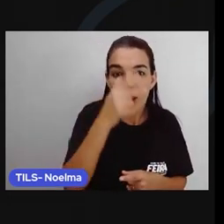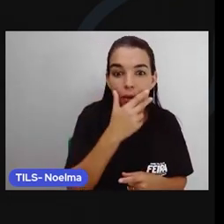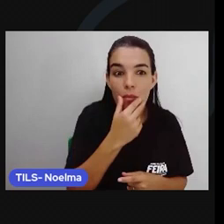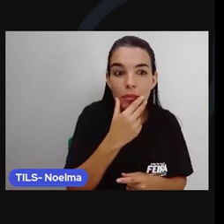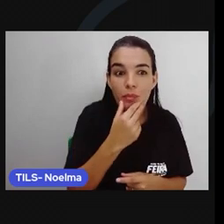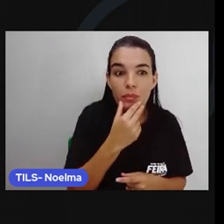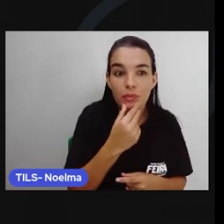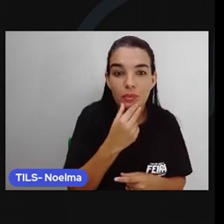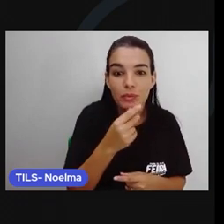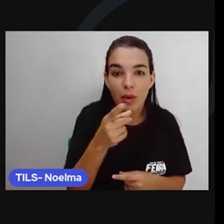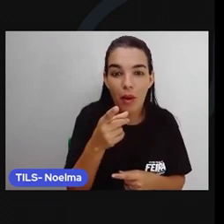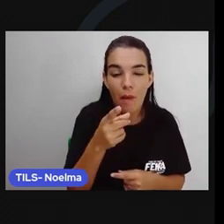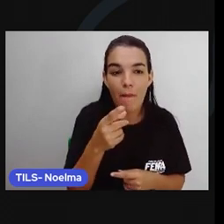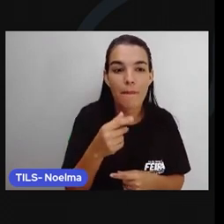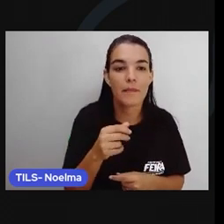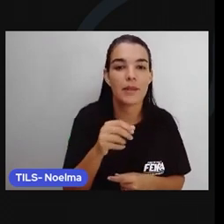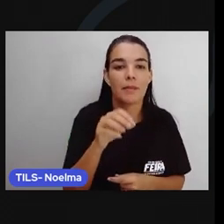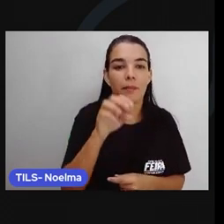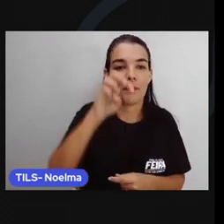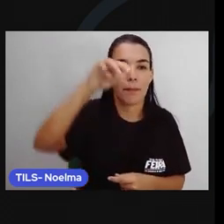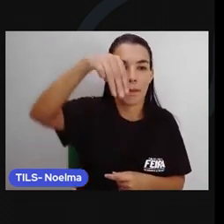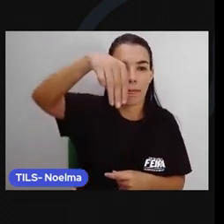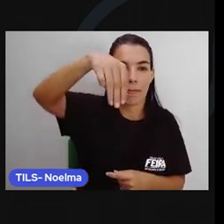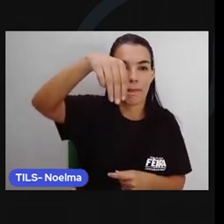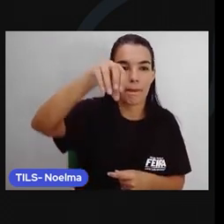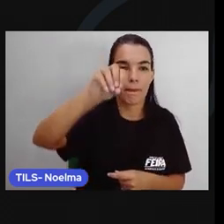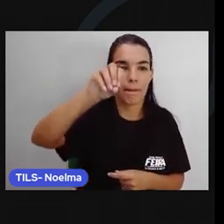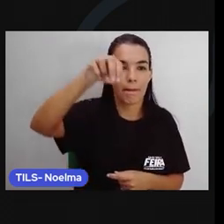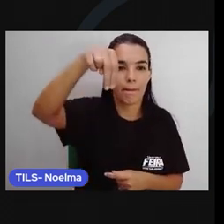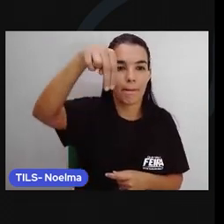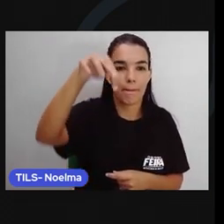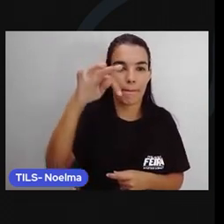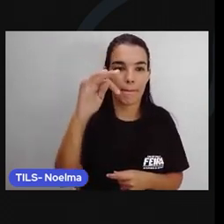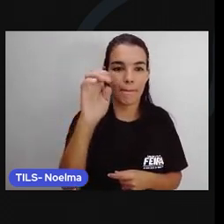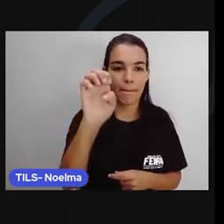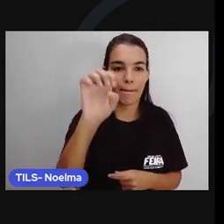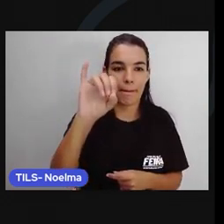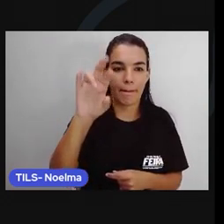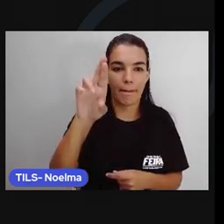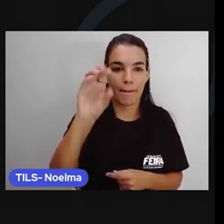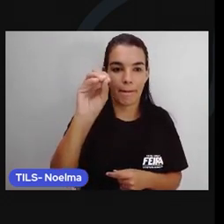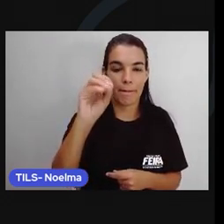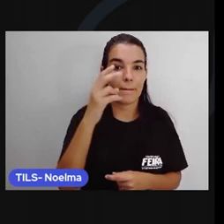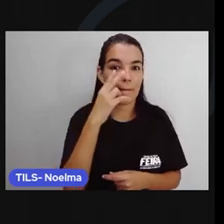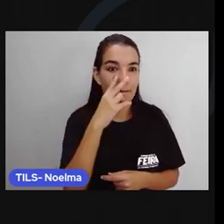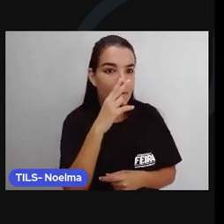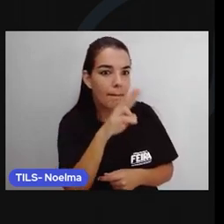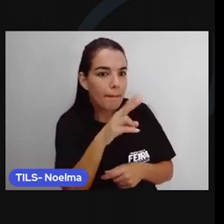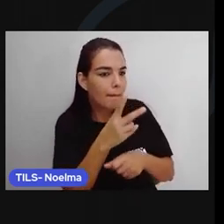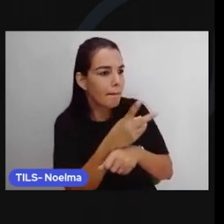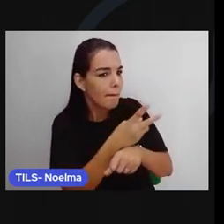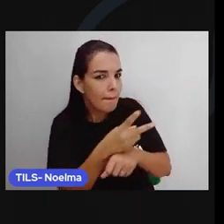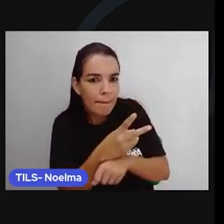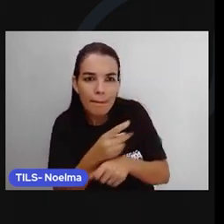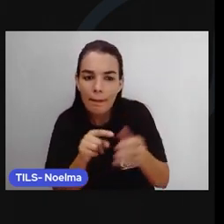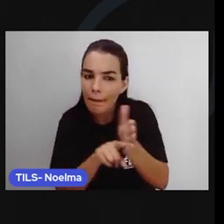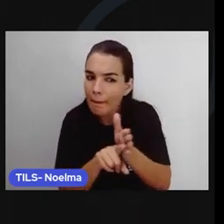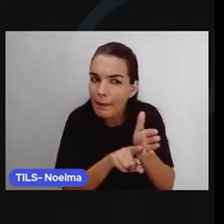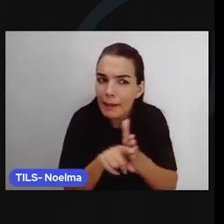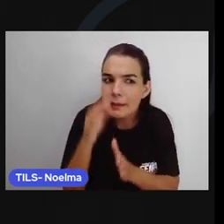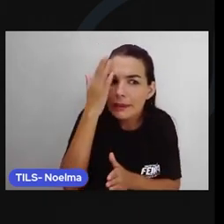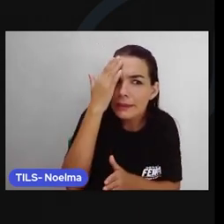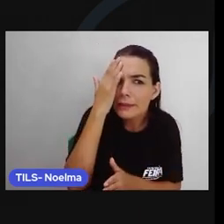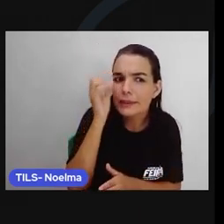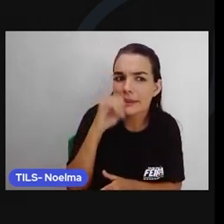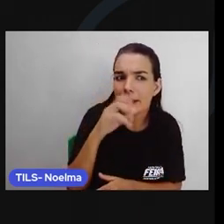Pica-Pau Amarelo, não tem? Dizem que esteve aqui Fazendo investigação a respeito do minhocão